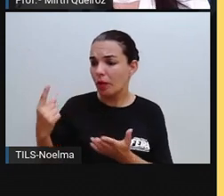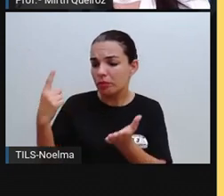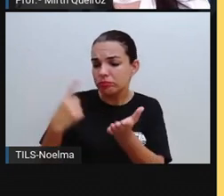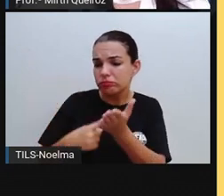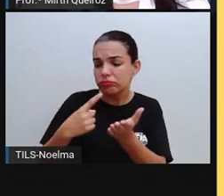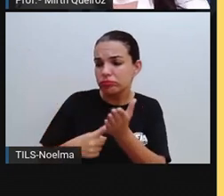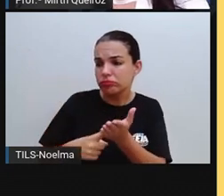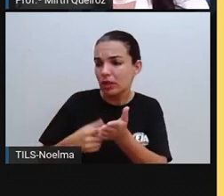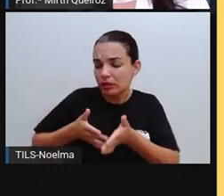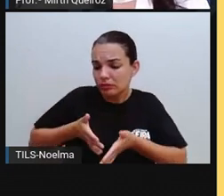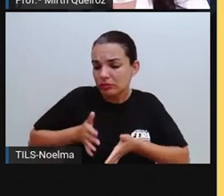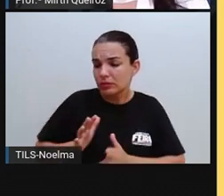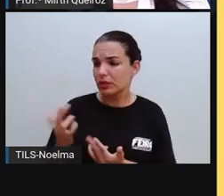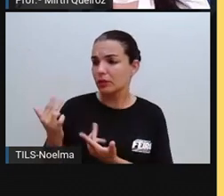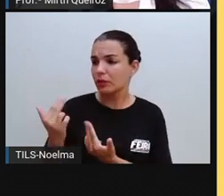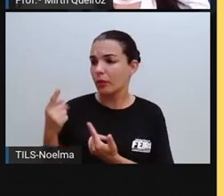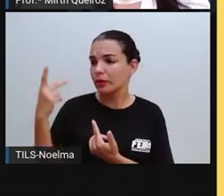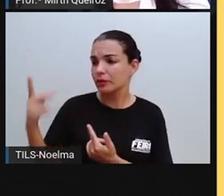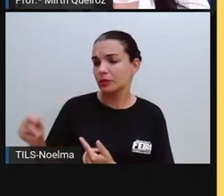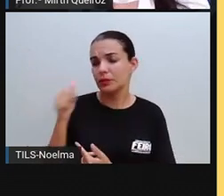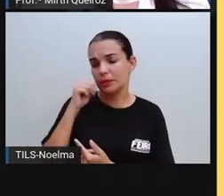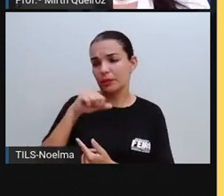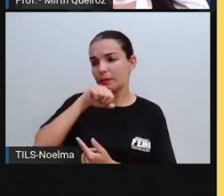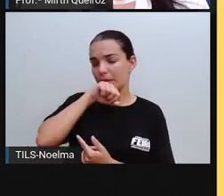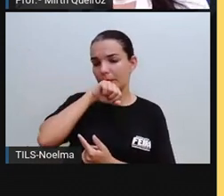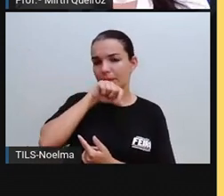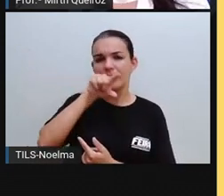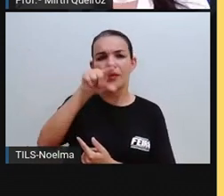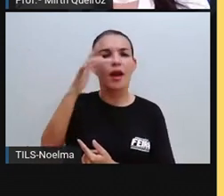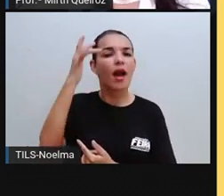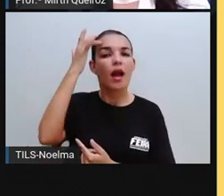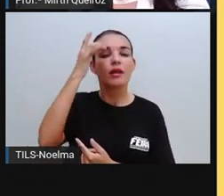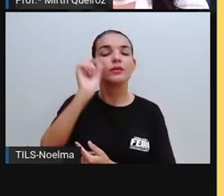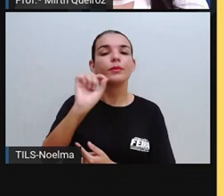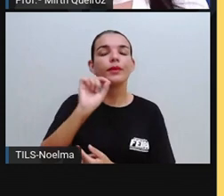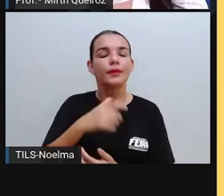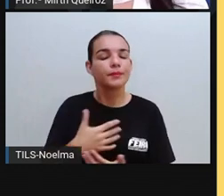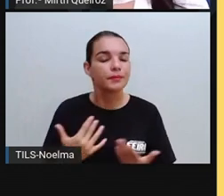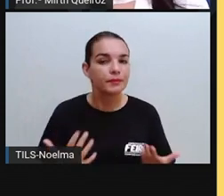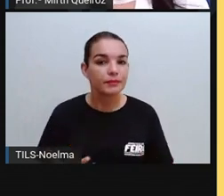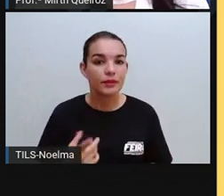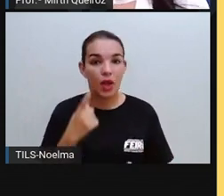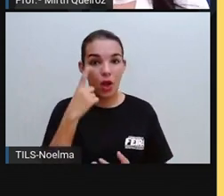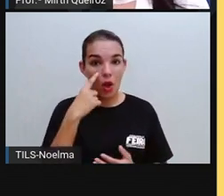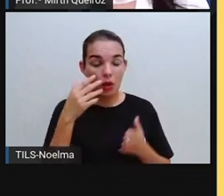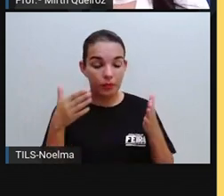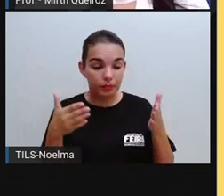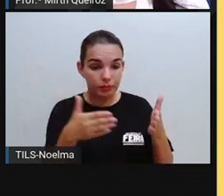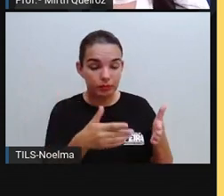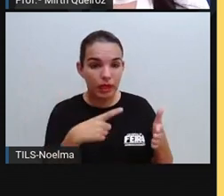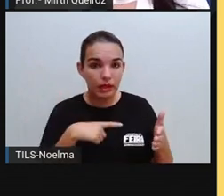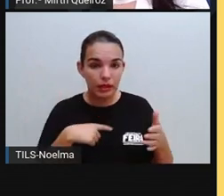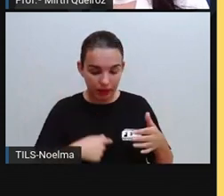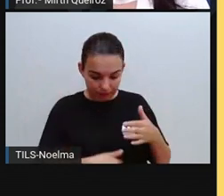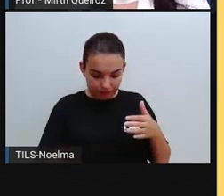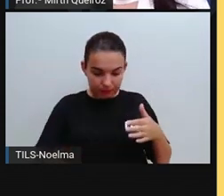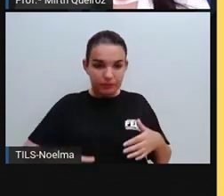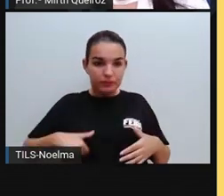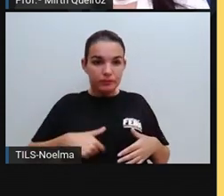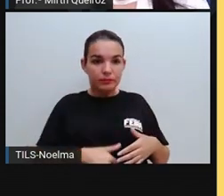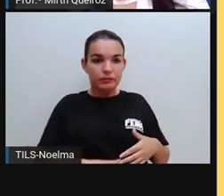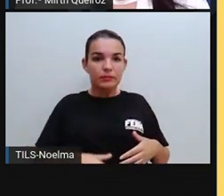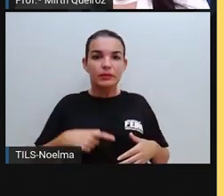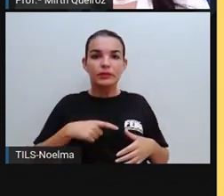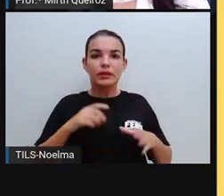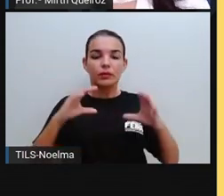de nascença que a senhora. O que vocês acham que seriam isso? Observe que na barriguinha dessa criança tem um alvo.